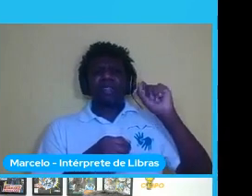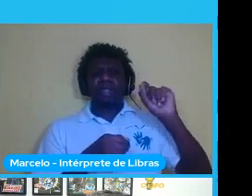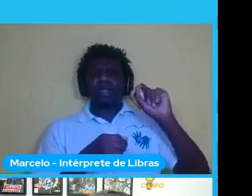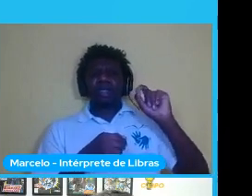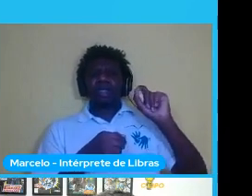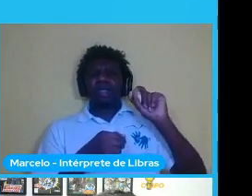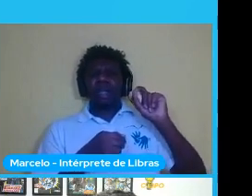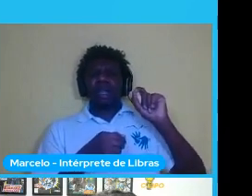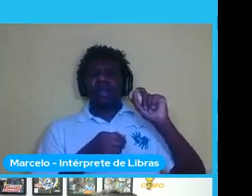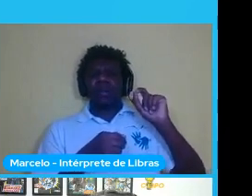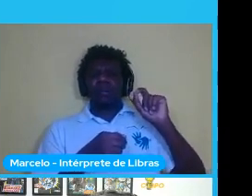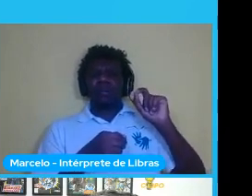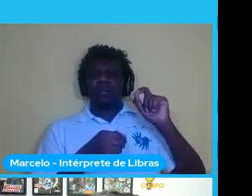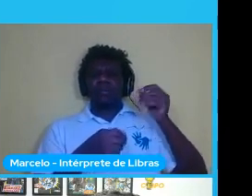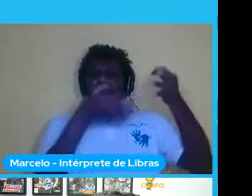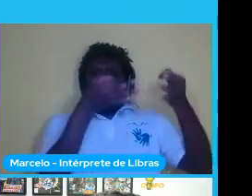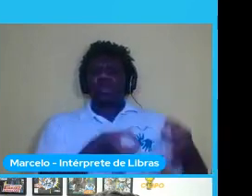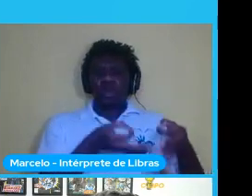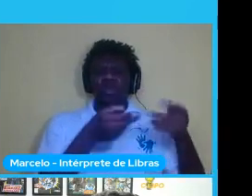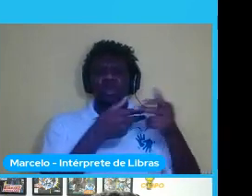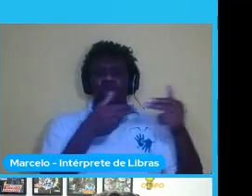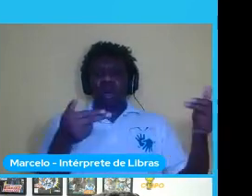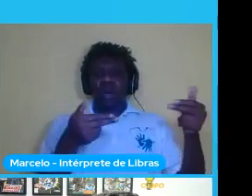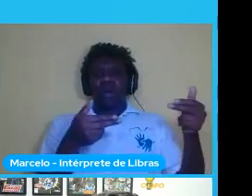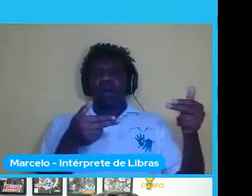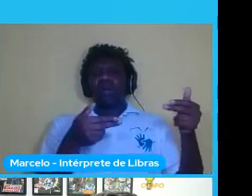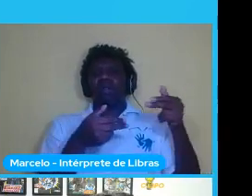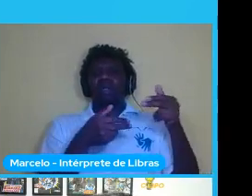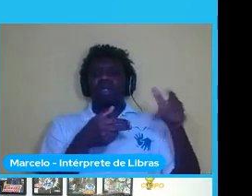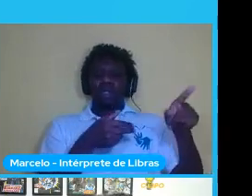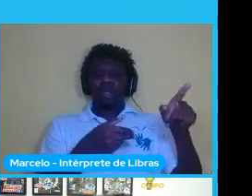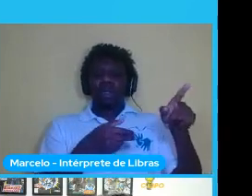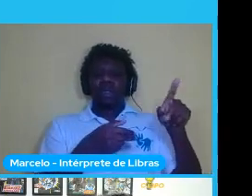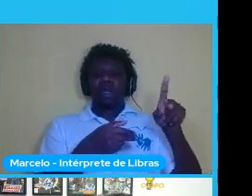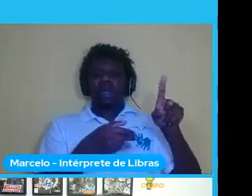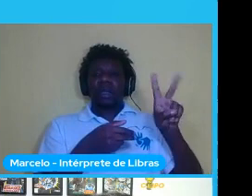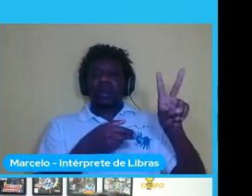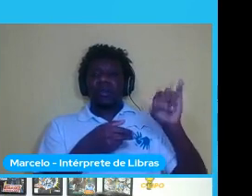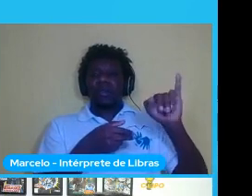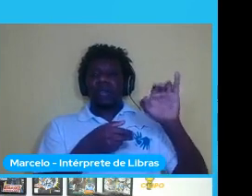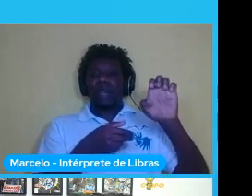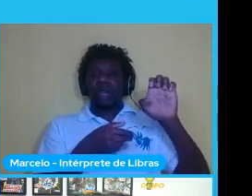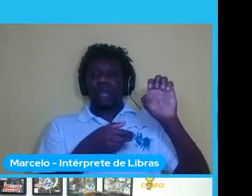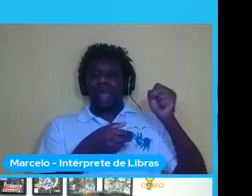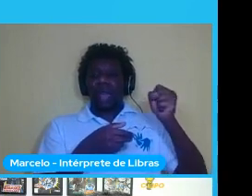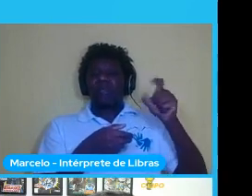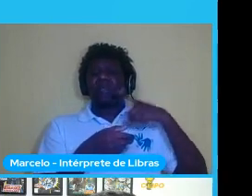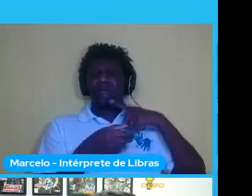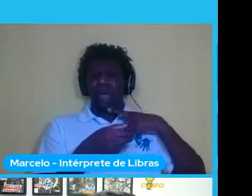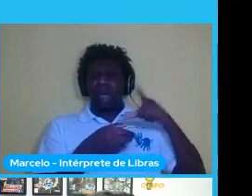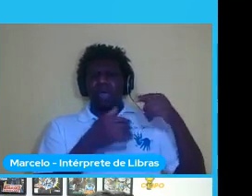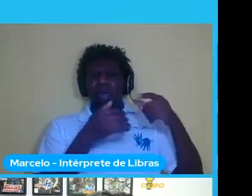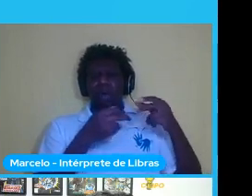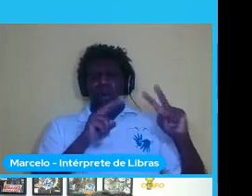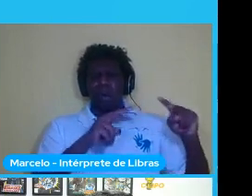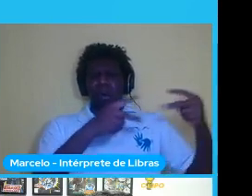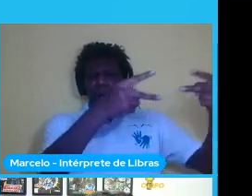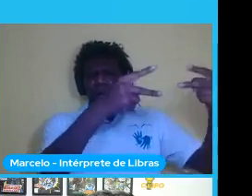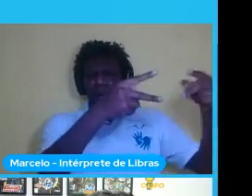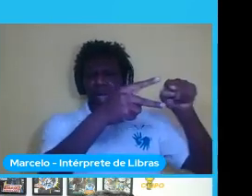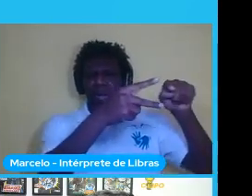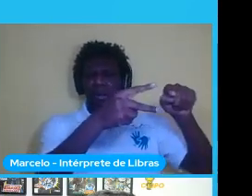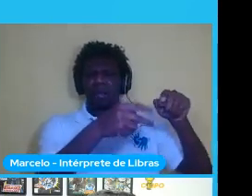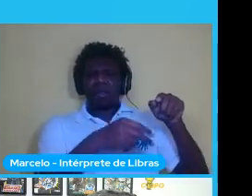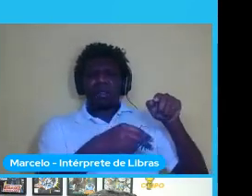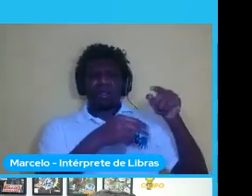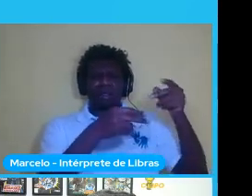a parte de vieses então tem o link do GitHub eu acho que eu deixei o link do paper deles um pouco mais